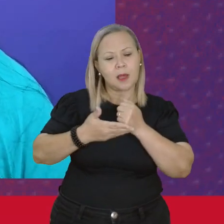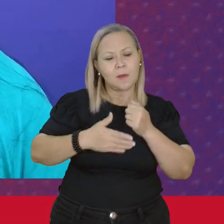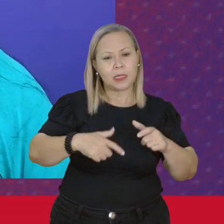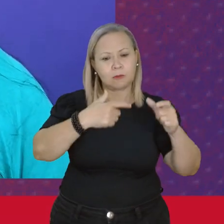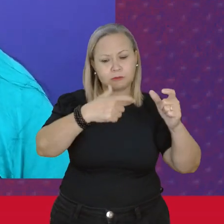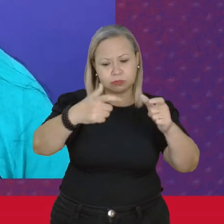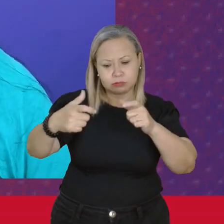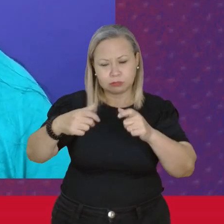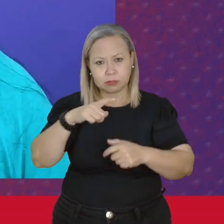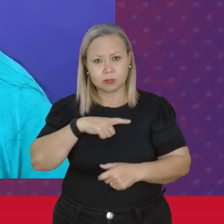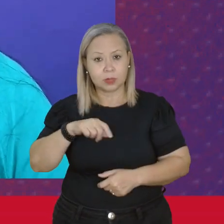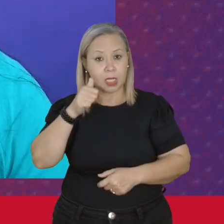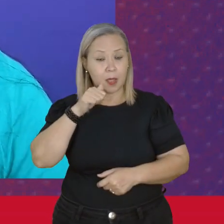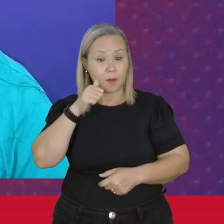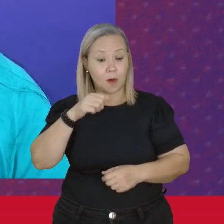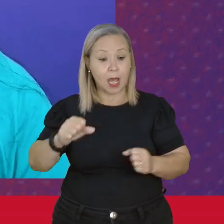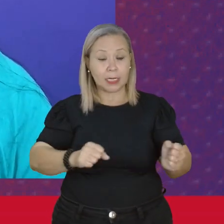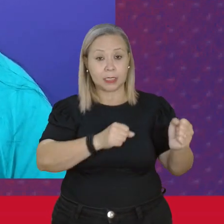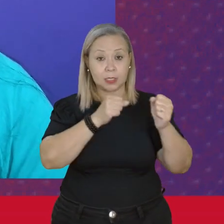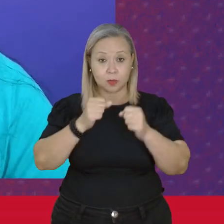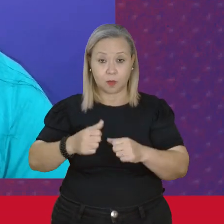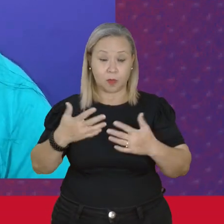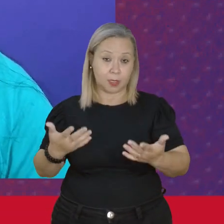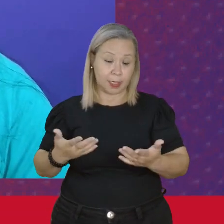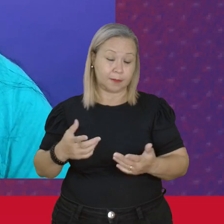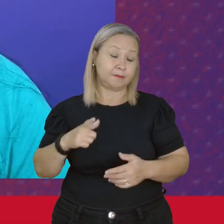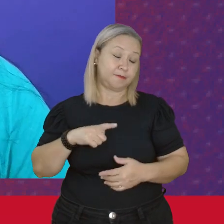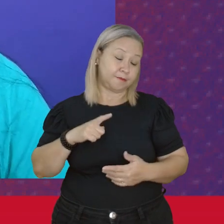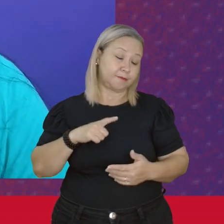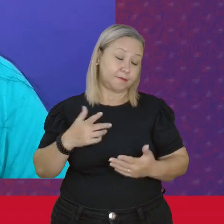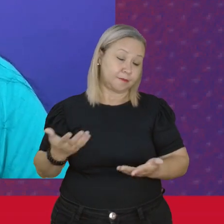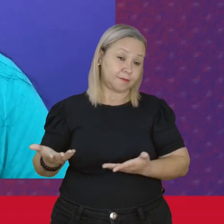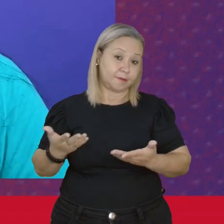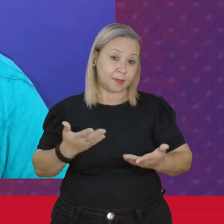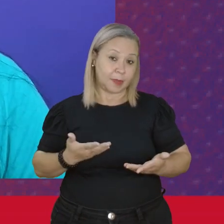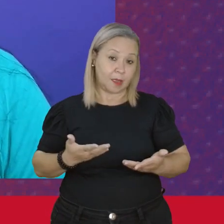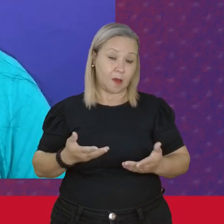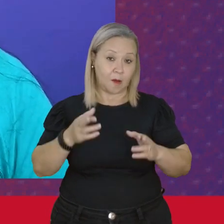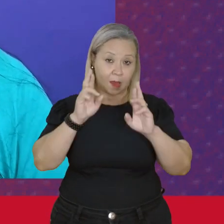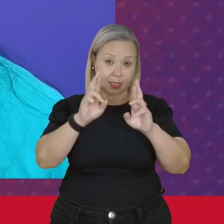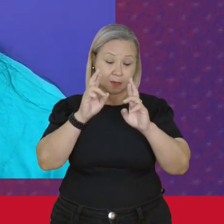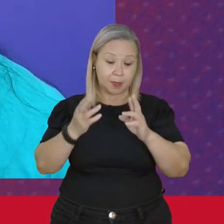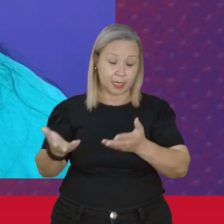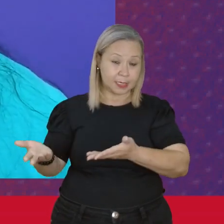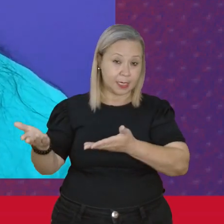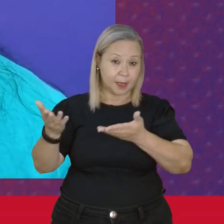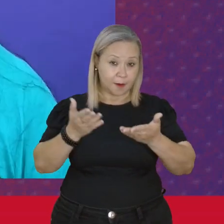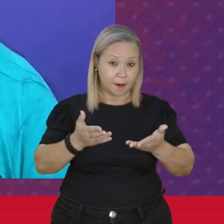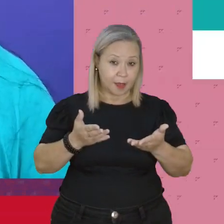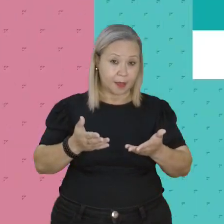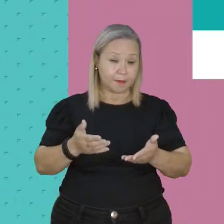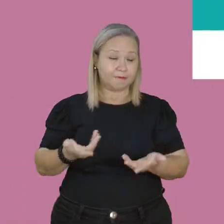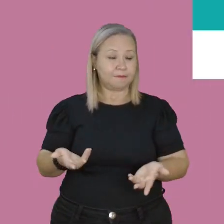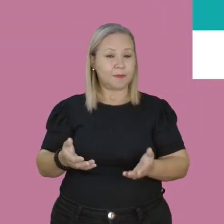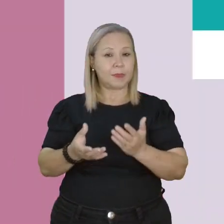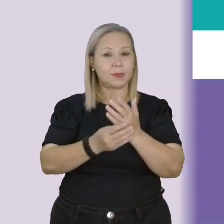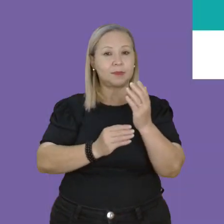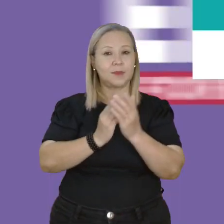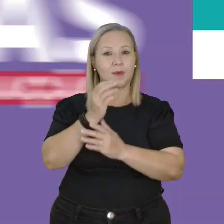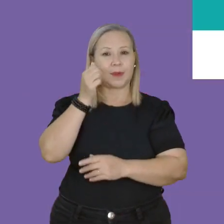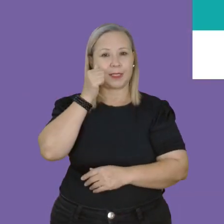decisão Afinal A esperança Vem pelas mãos Das mulheres Então Vamos junta? Bora lá?